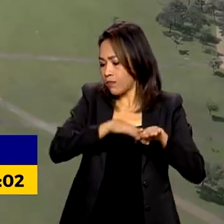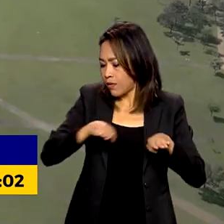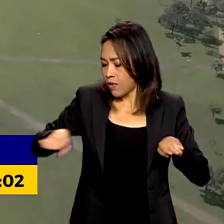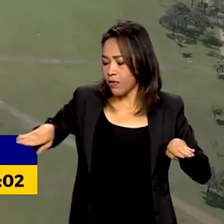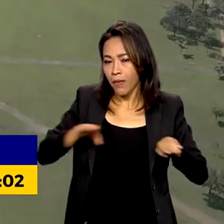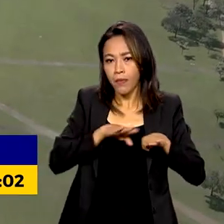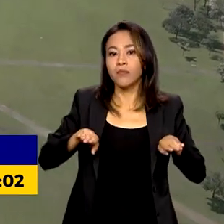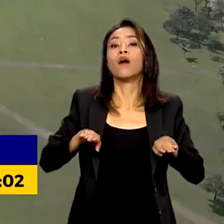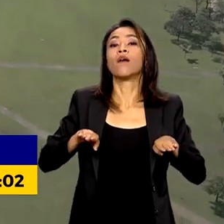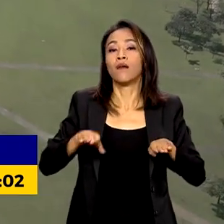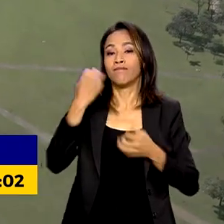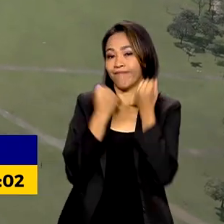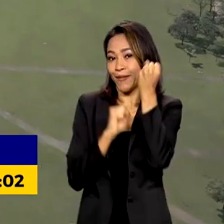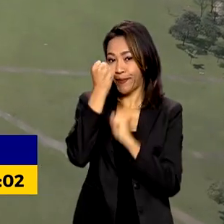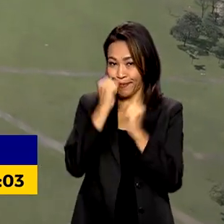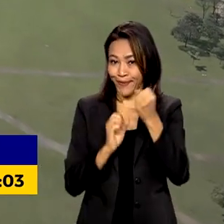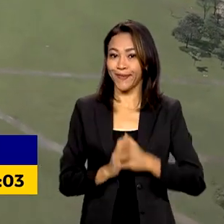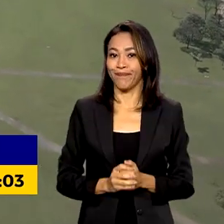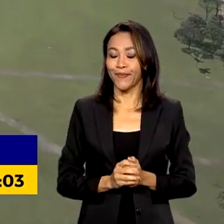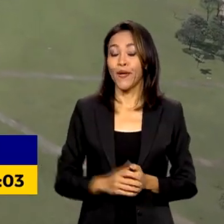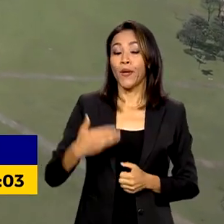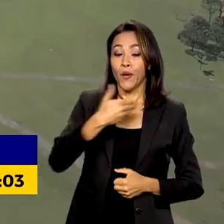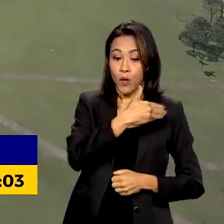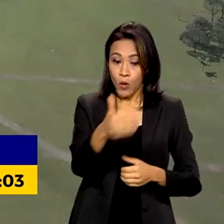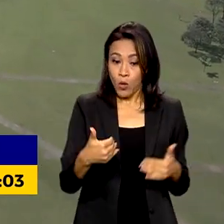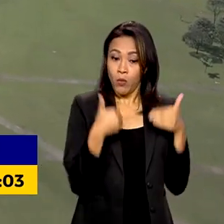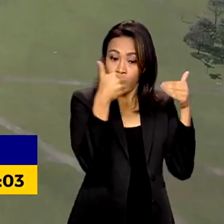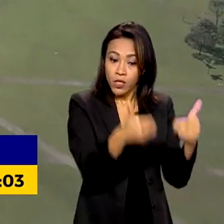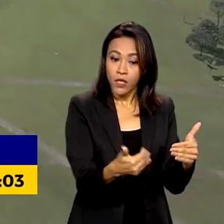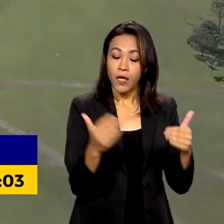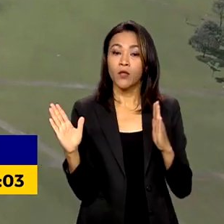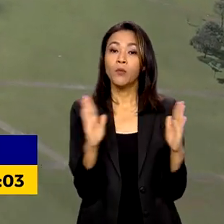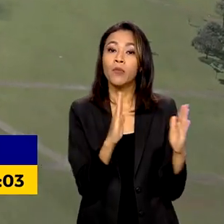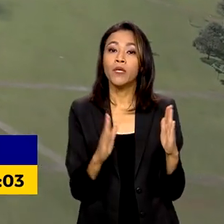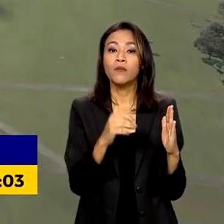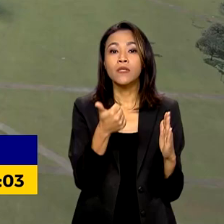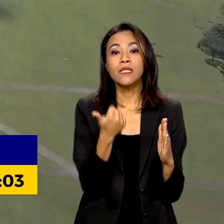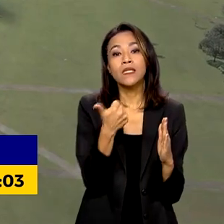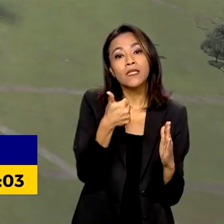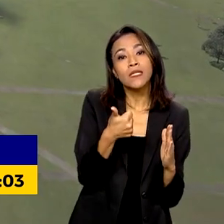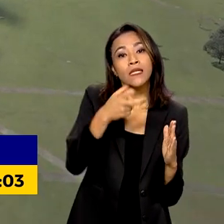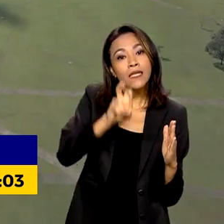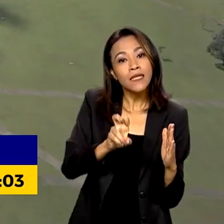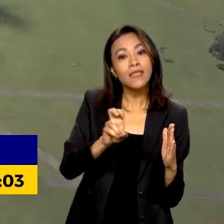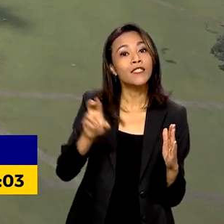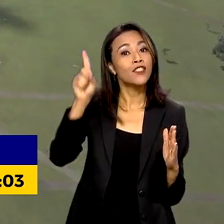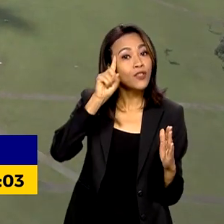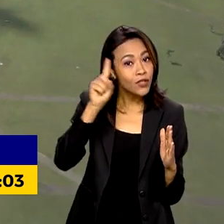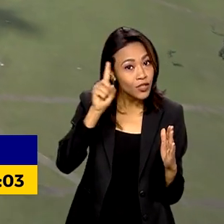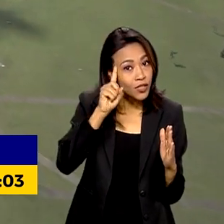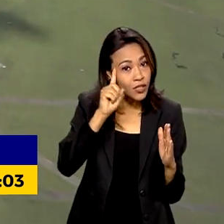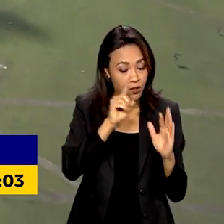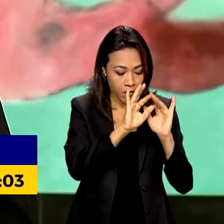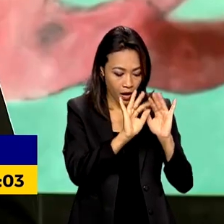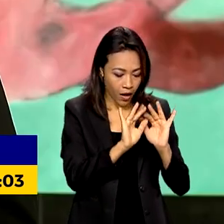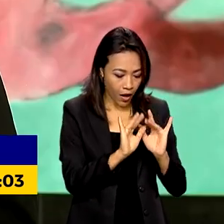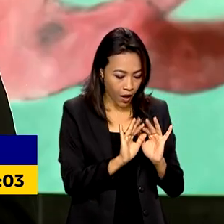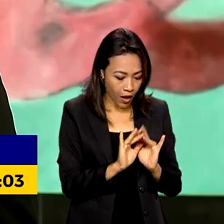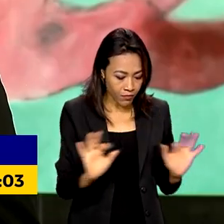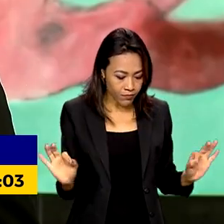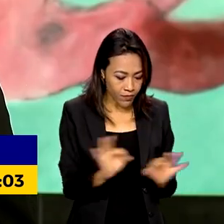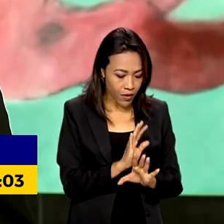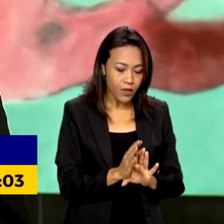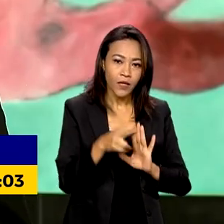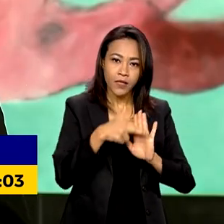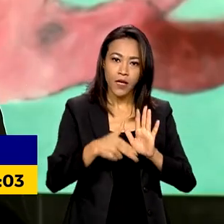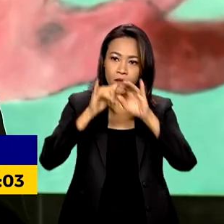O Ministério da Fazenda terá 15 dias para fechar essa questão tributária e emitir um parecer. O preço